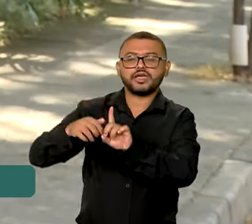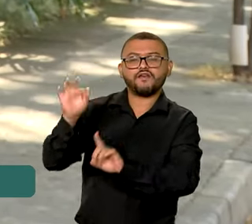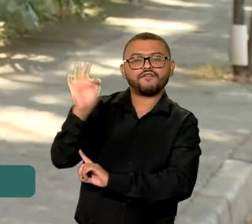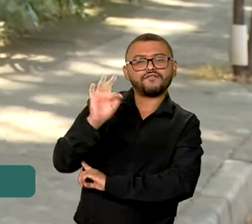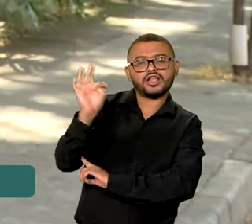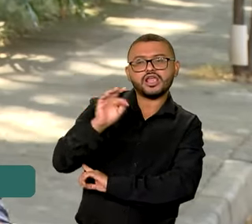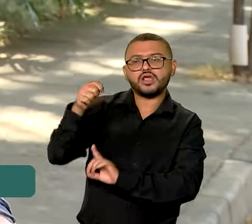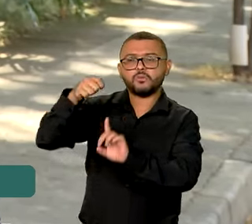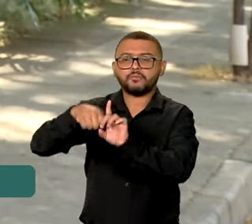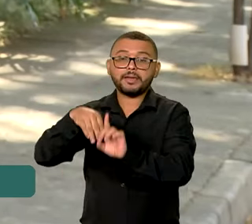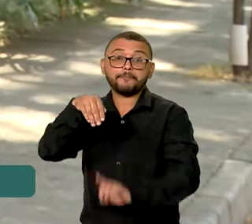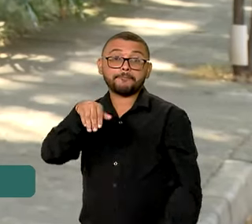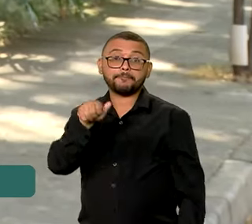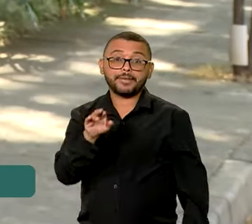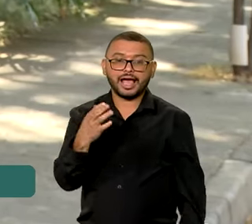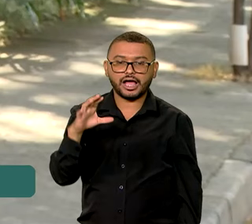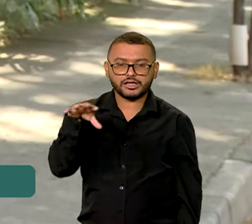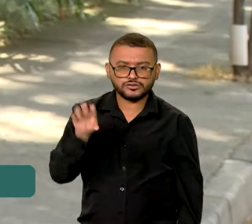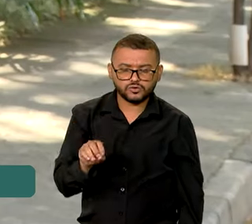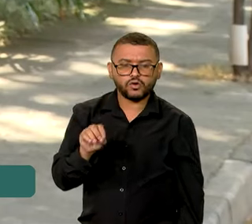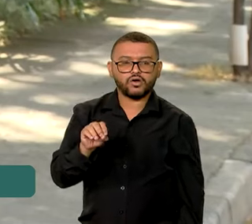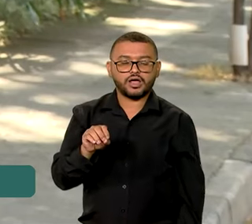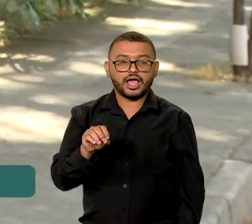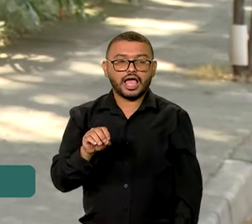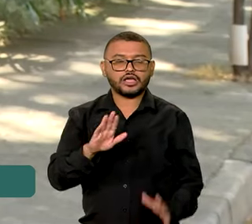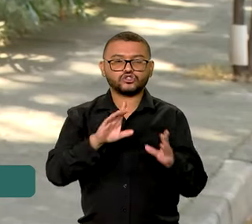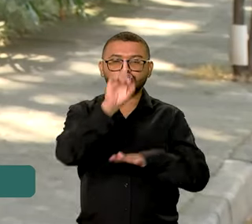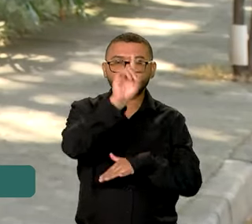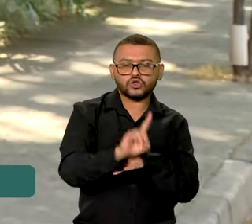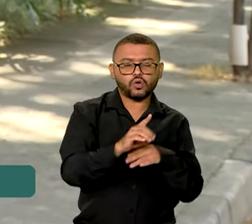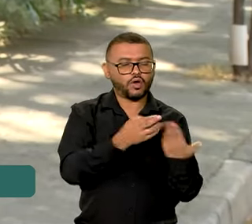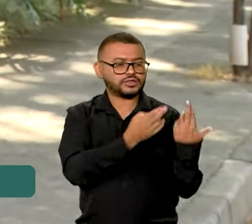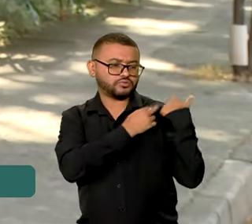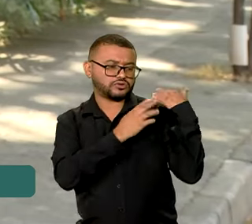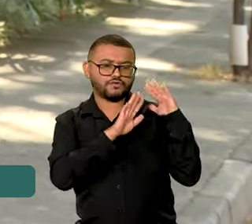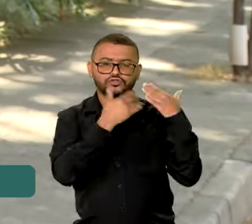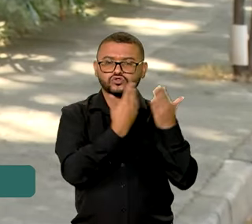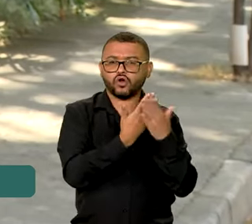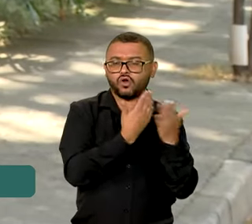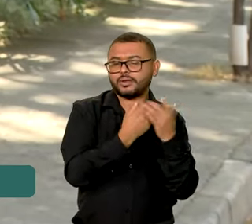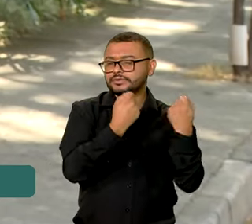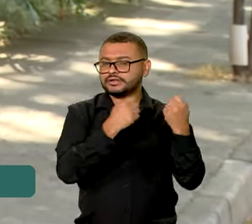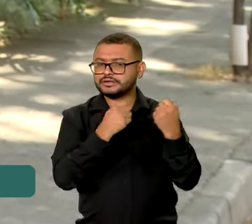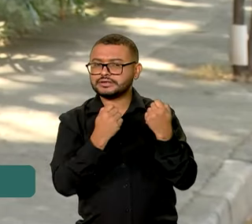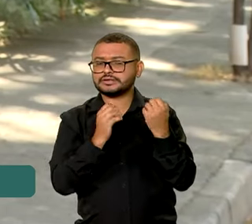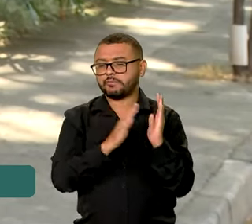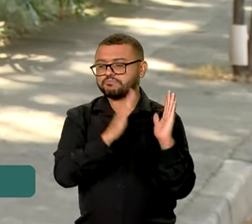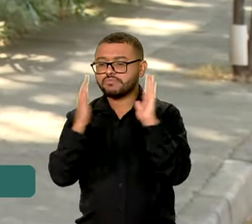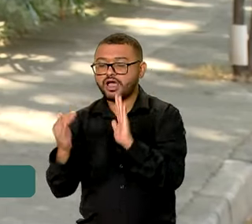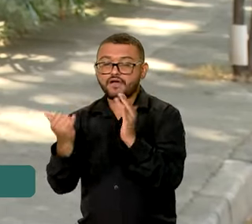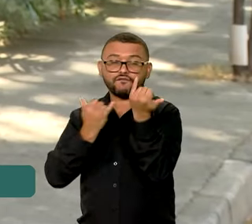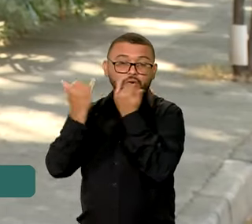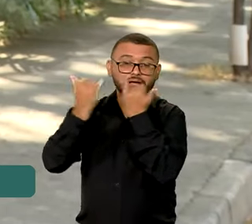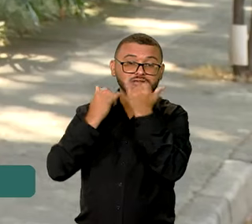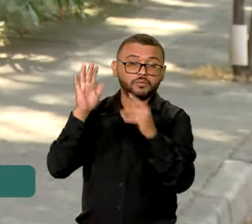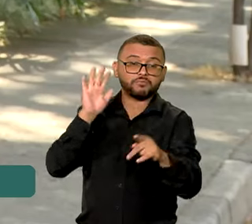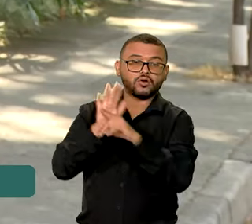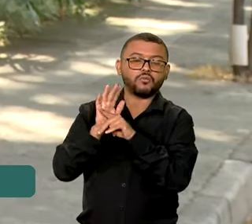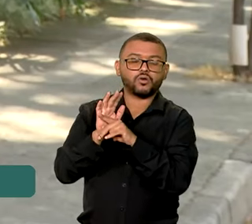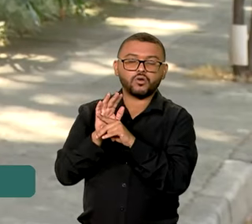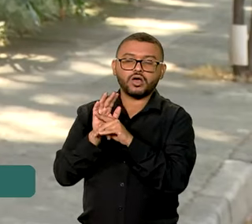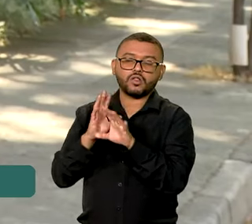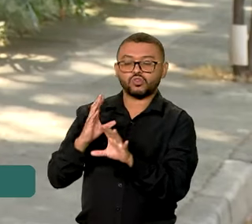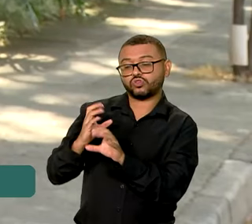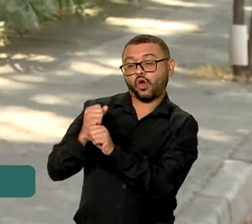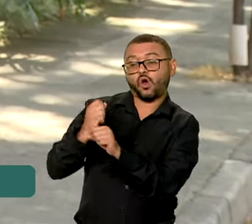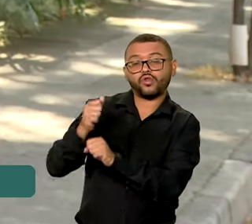março. E aí, nesse período, os responsáveis pelas escolas precisam fornecer informações sobre o rendimento